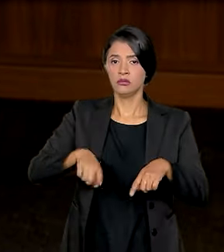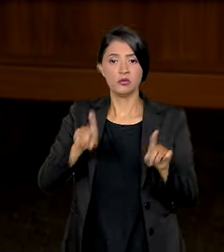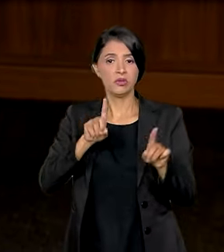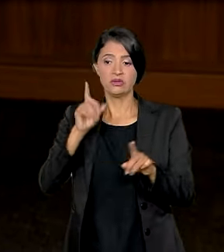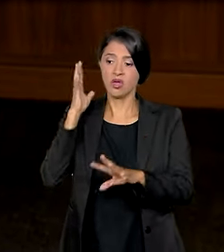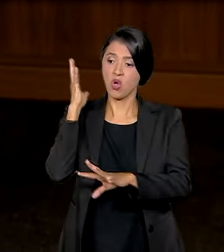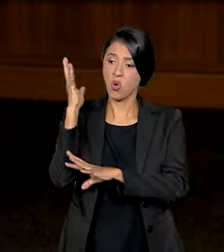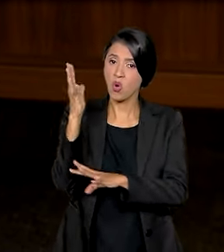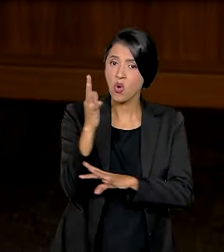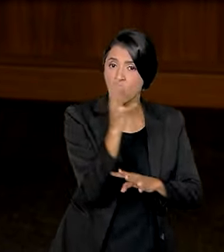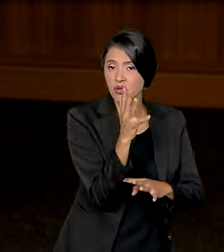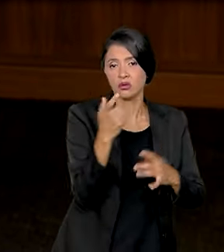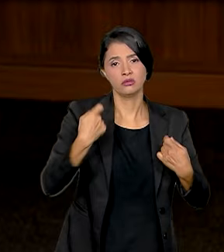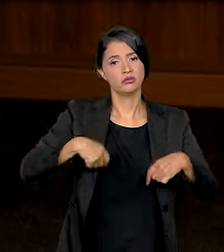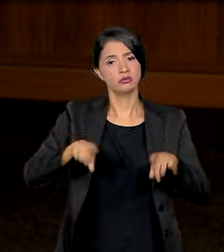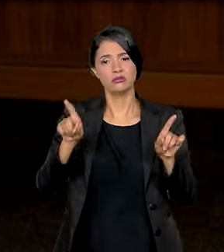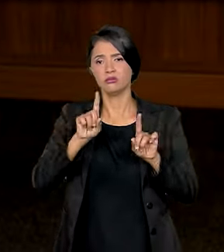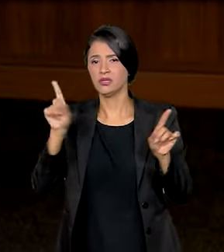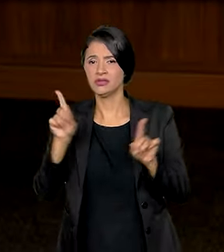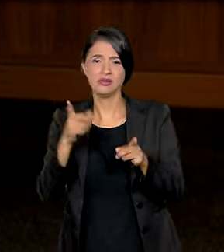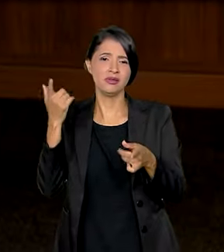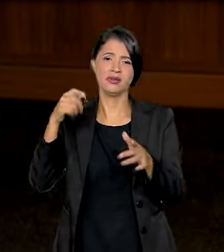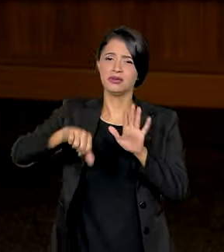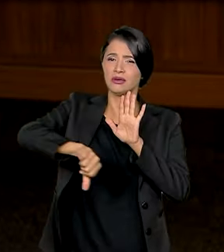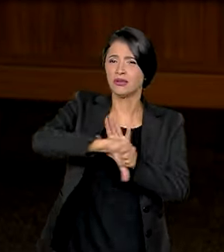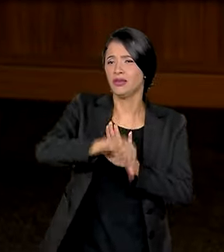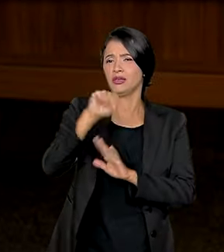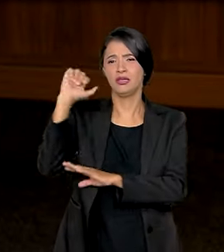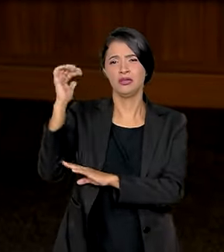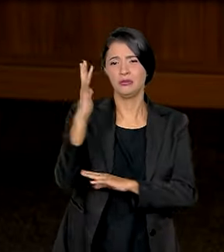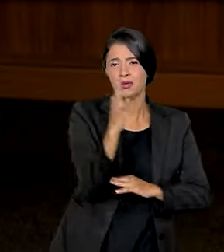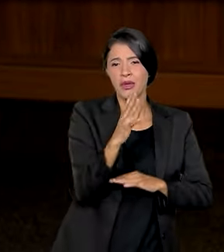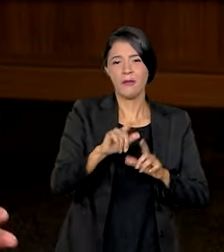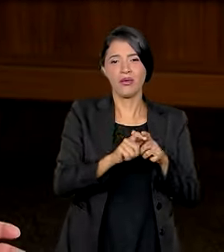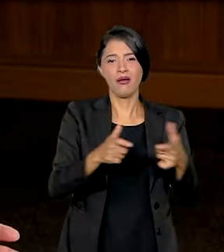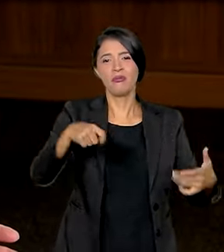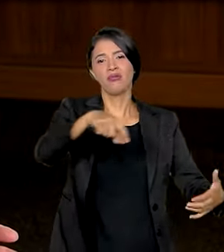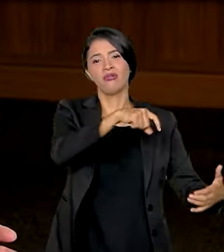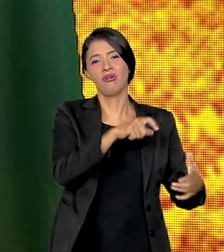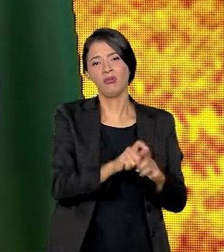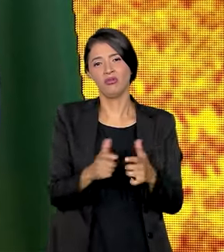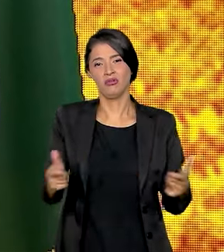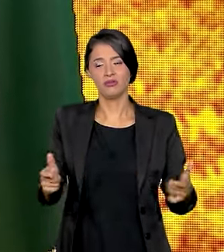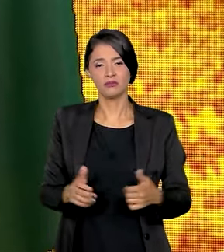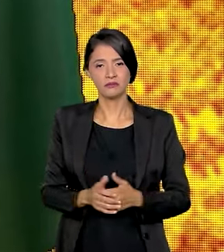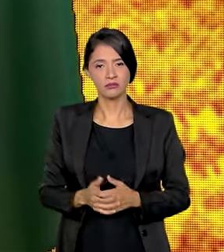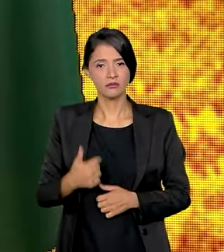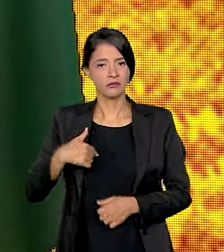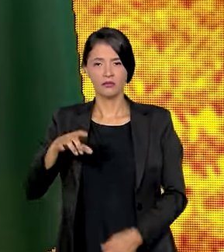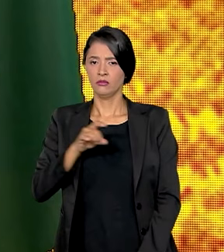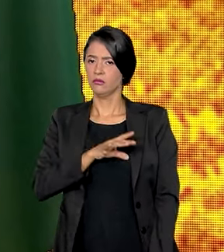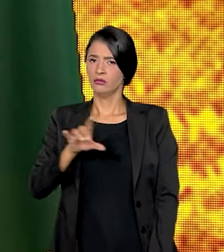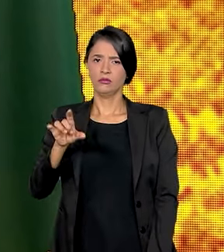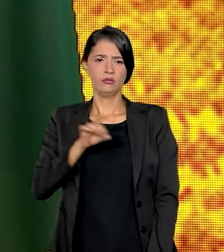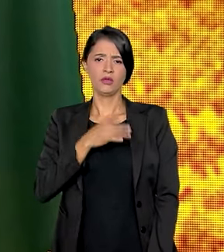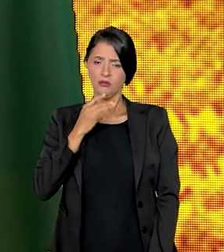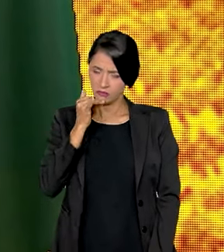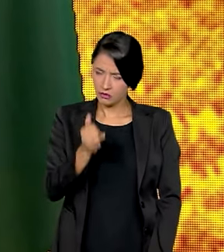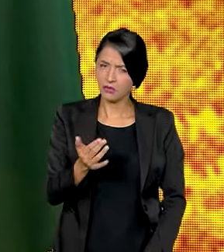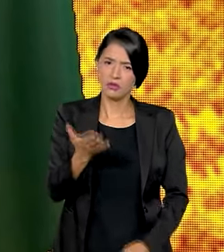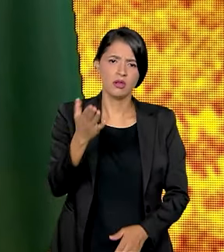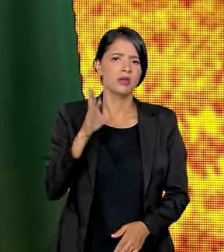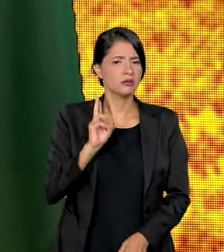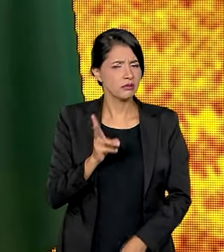Não precisa desmatar a floresta, não precisa cometer crime ambiental para aumentar a produção. Eu não tenho medo de dizer para